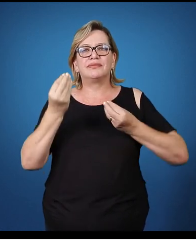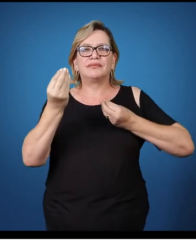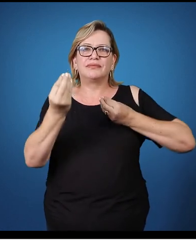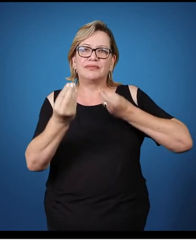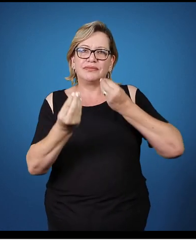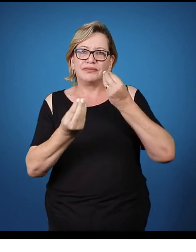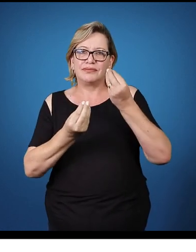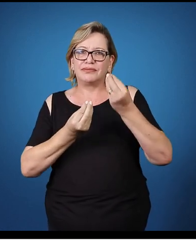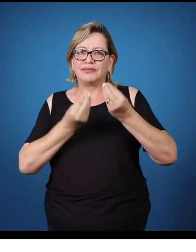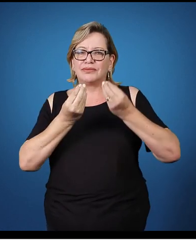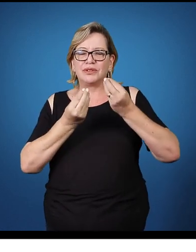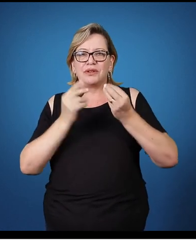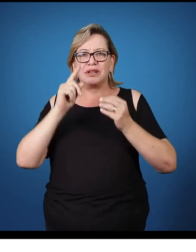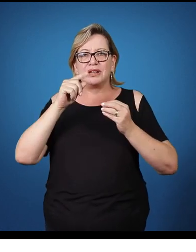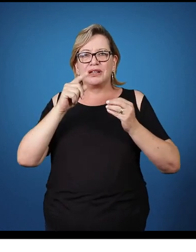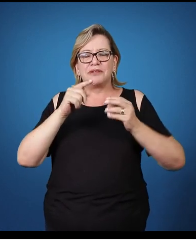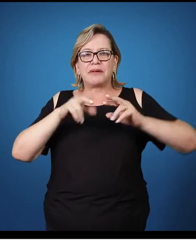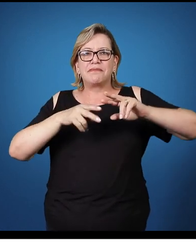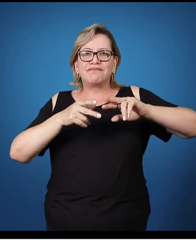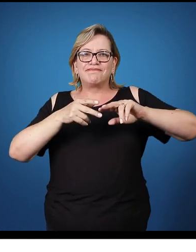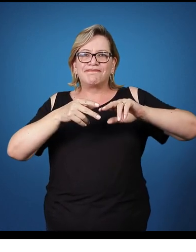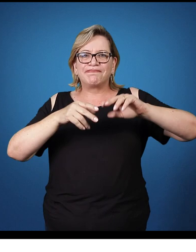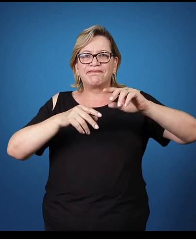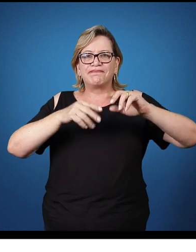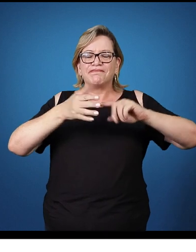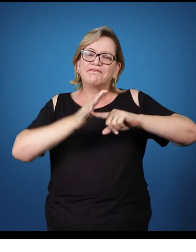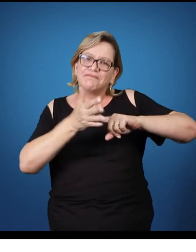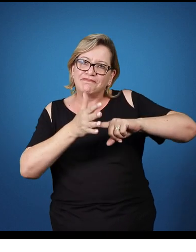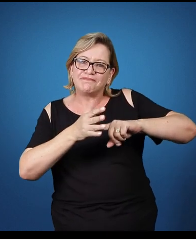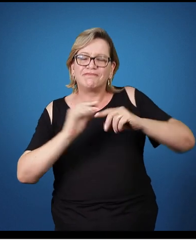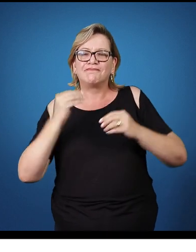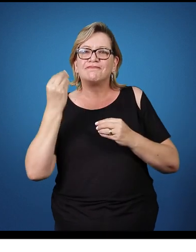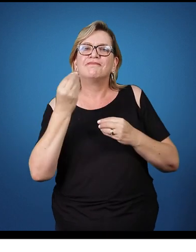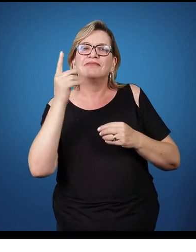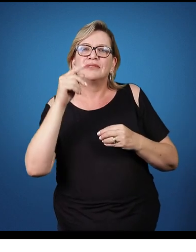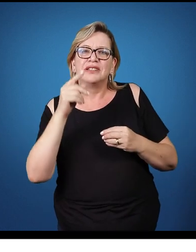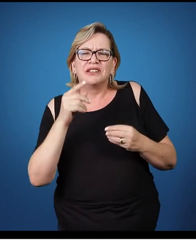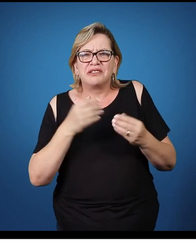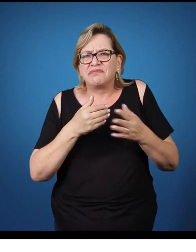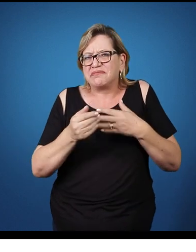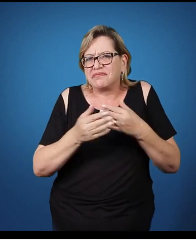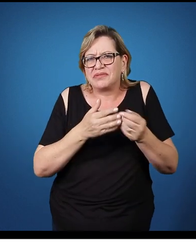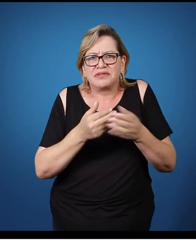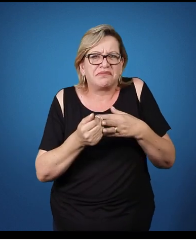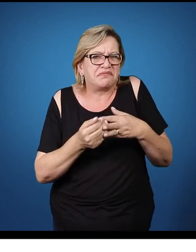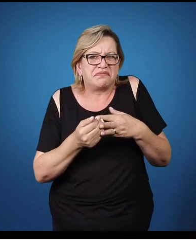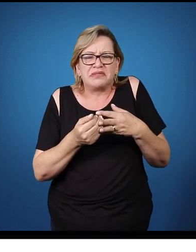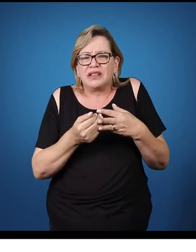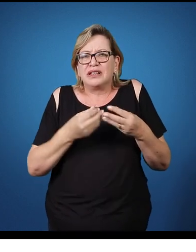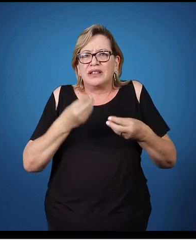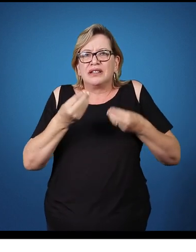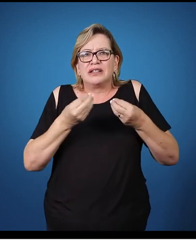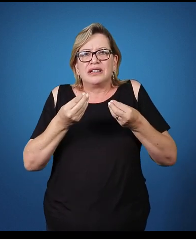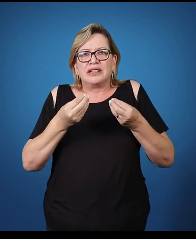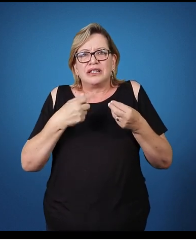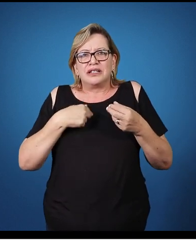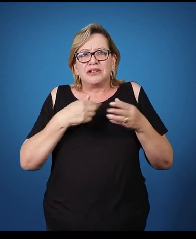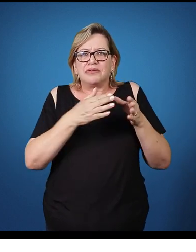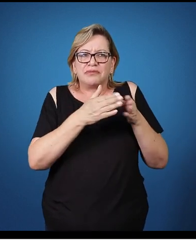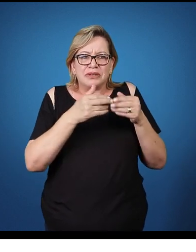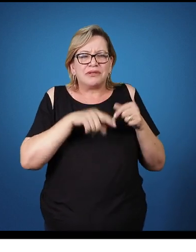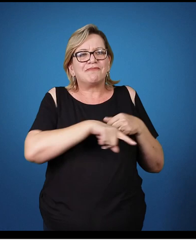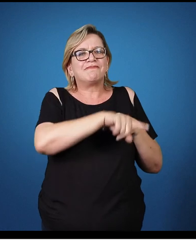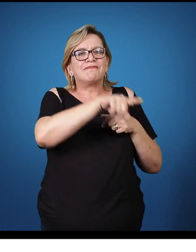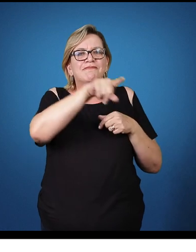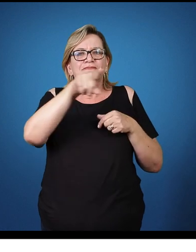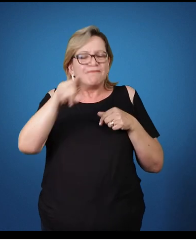Como funciona uma máquina? Uma máquina, qualquer máquina. Então, eu peço a